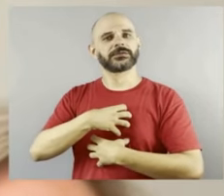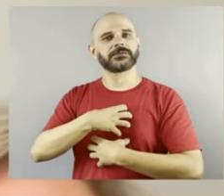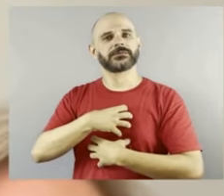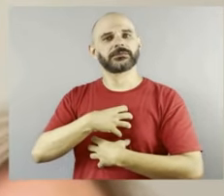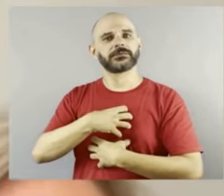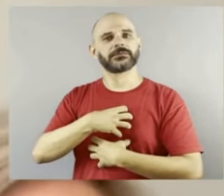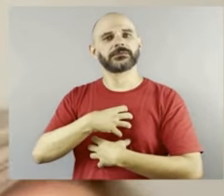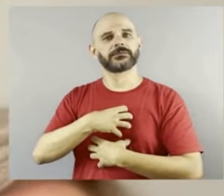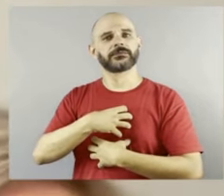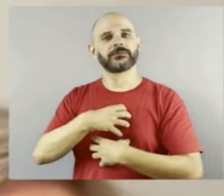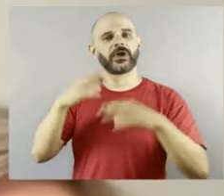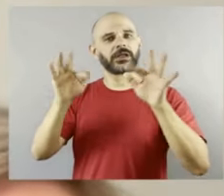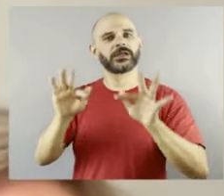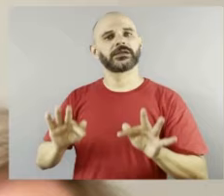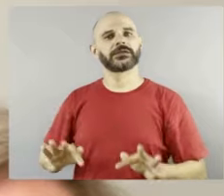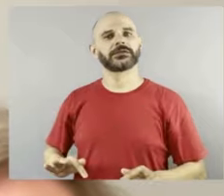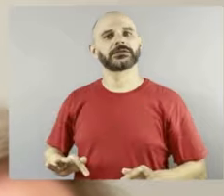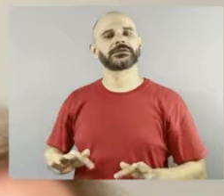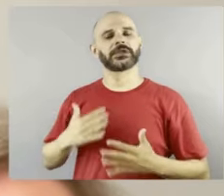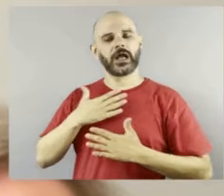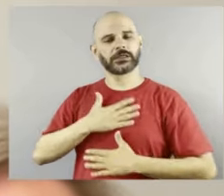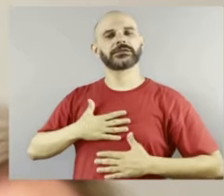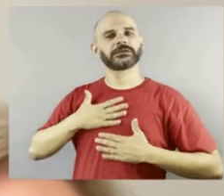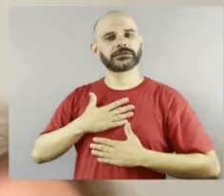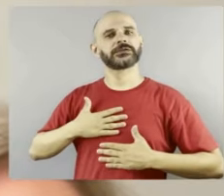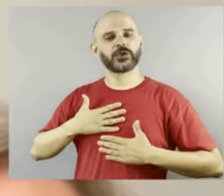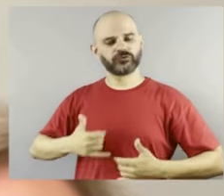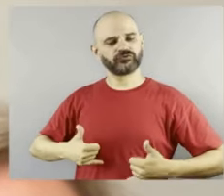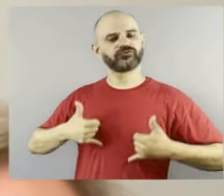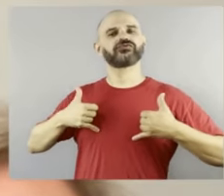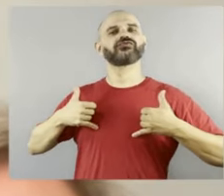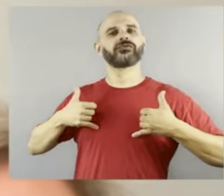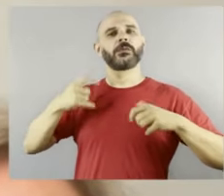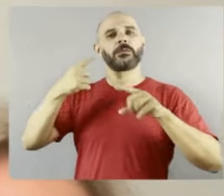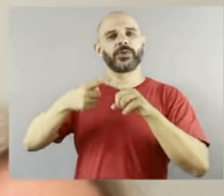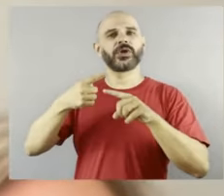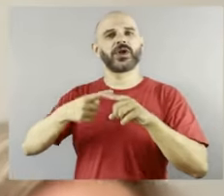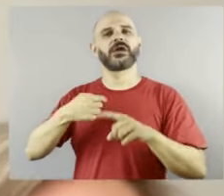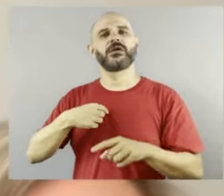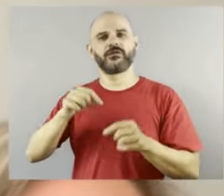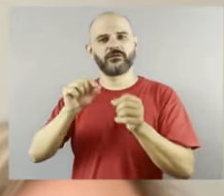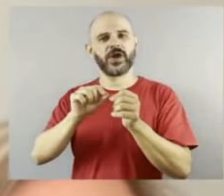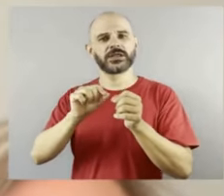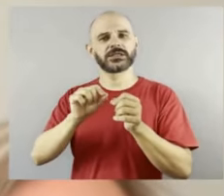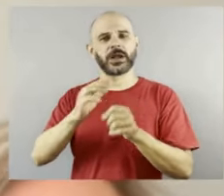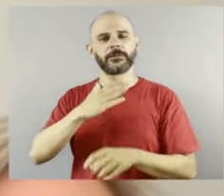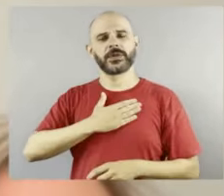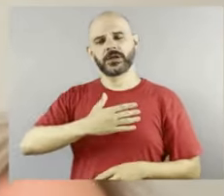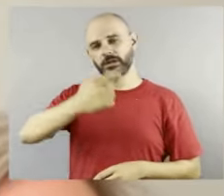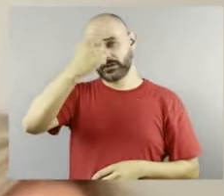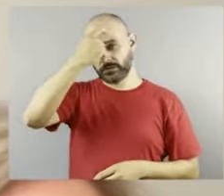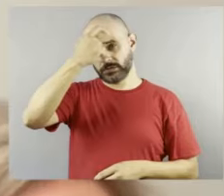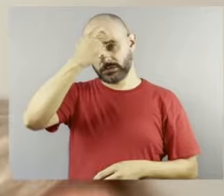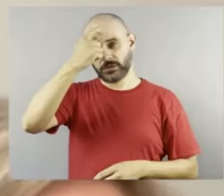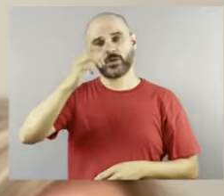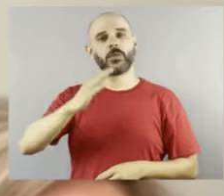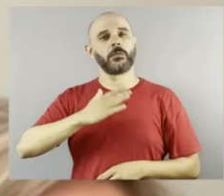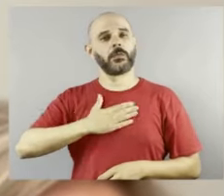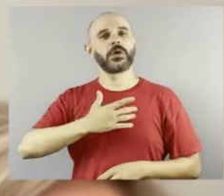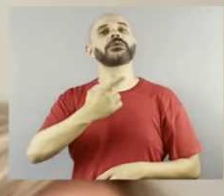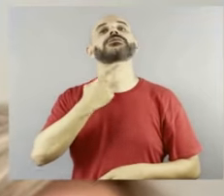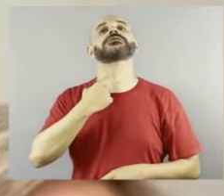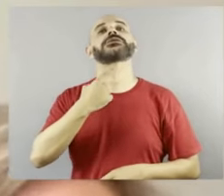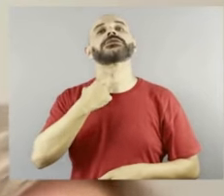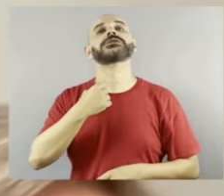o que a sua consciência, o que a sua, o que seu desejo, a sua missão de vida